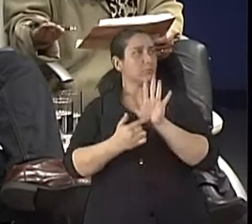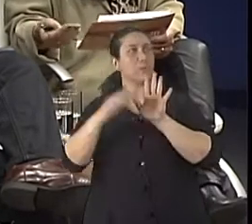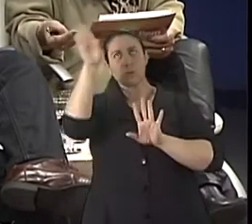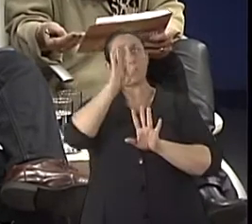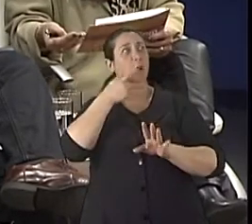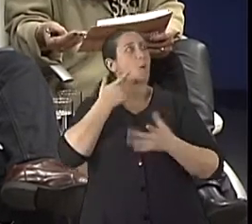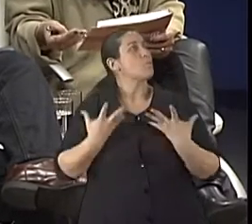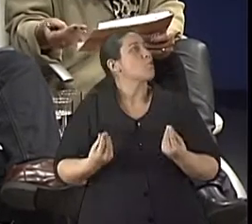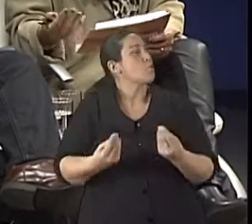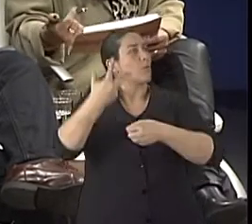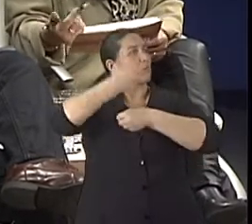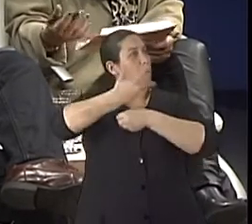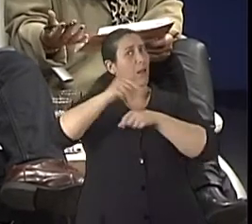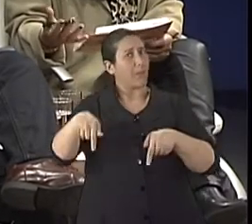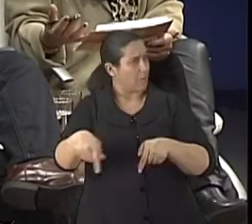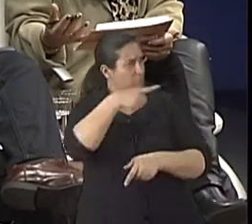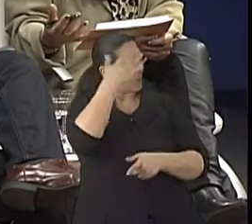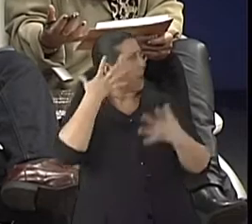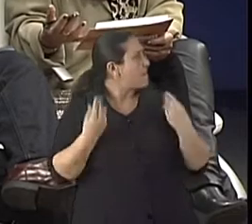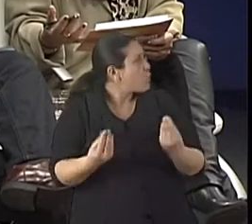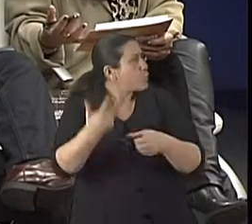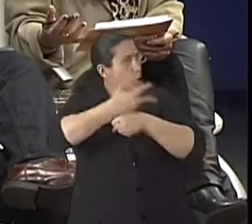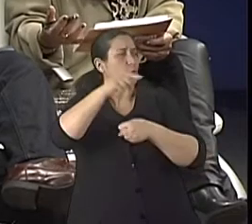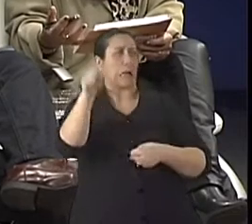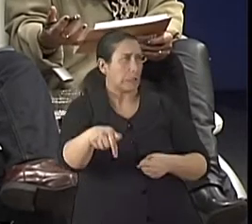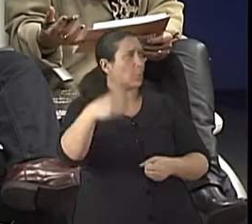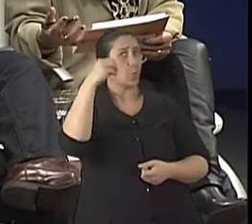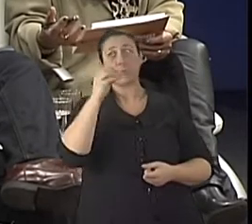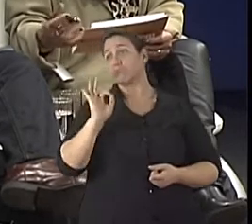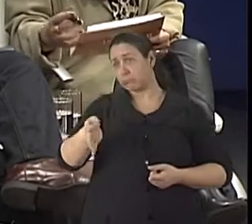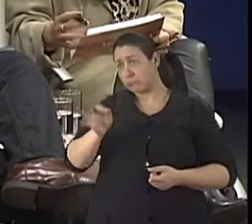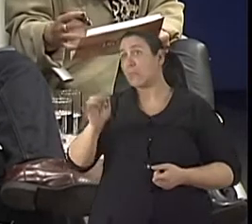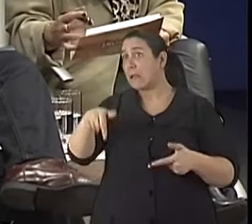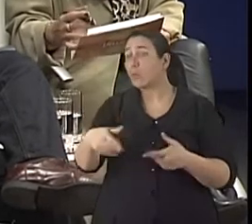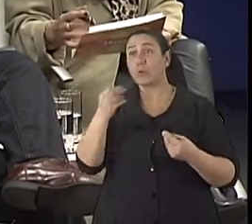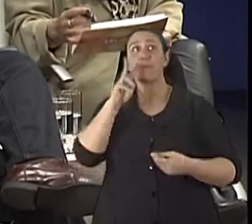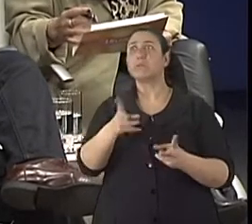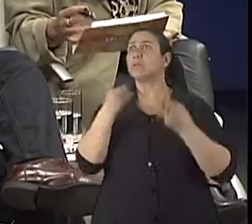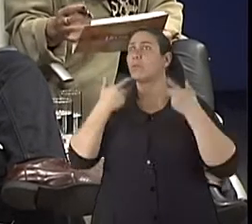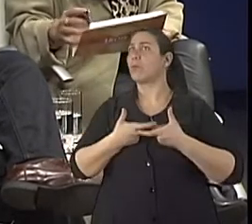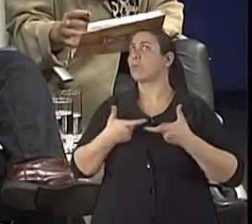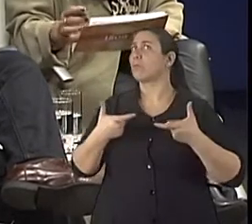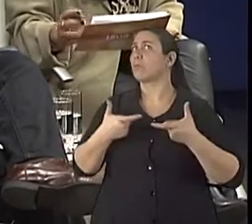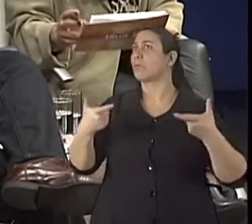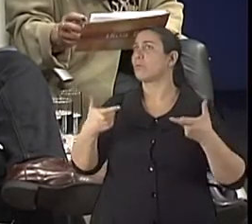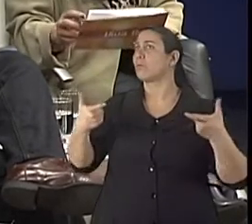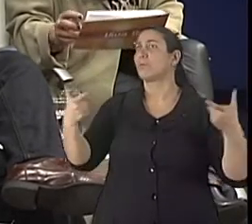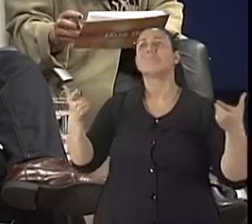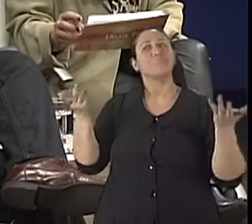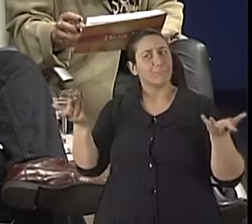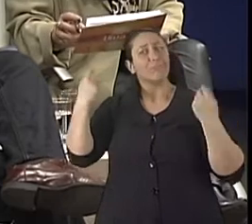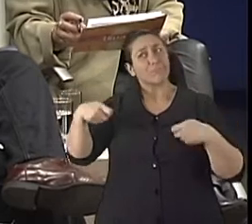longevidade do país. verdade. Então, aqui nós temos concentração de idosos. É, mas a gente está vendo que está aumentando, né? aumentando. Nós estamos ficando, como dizem